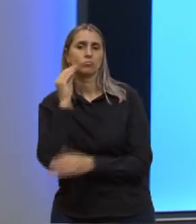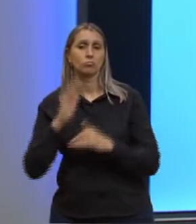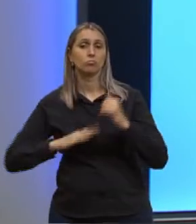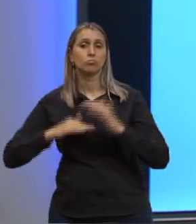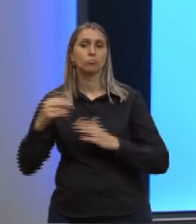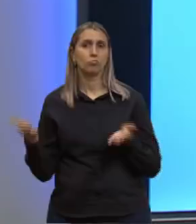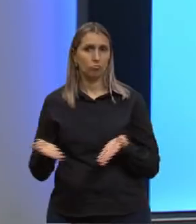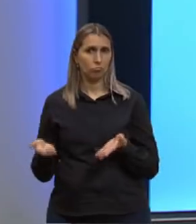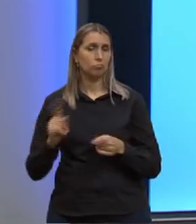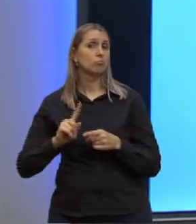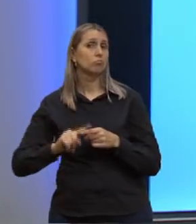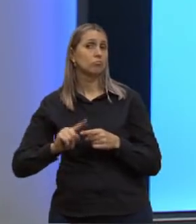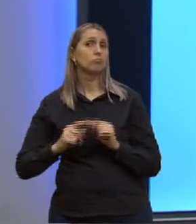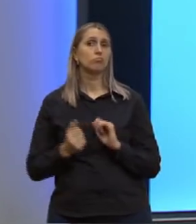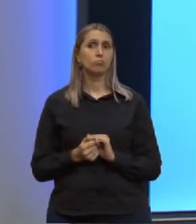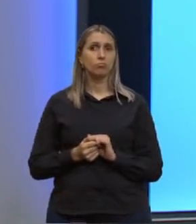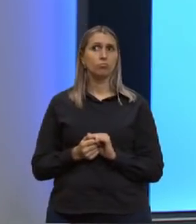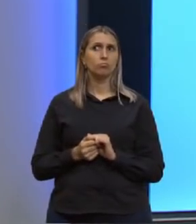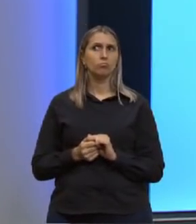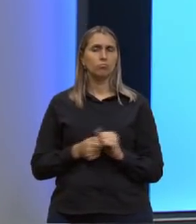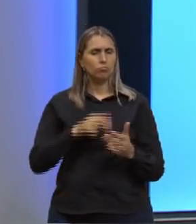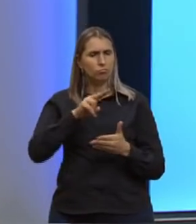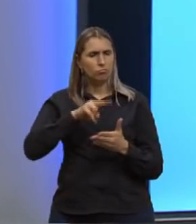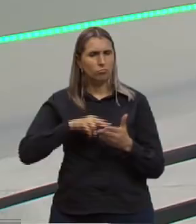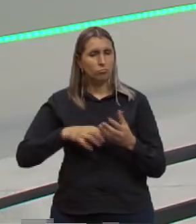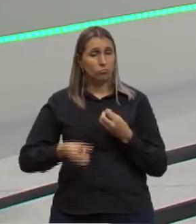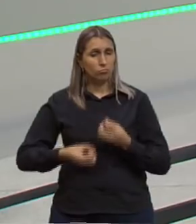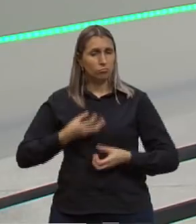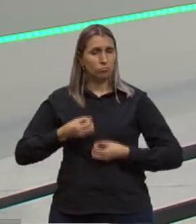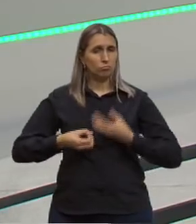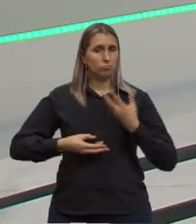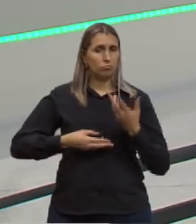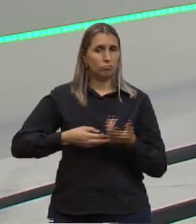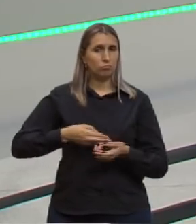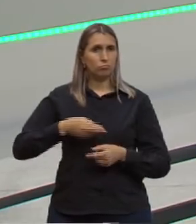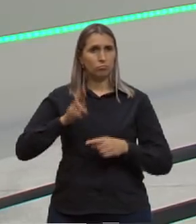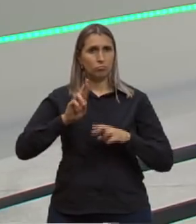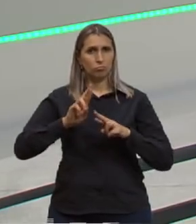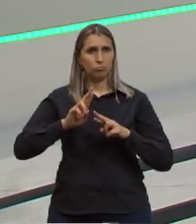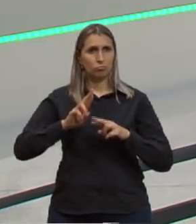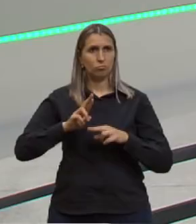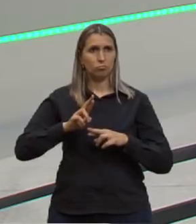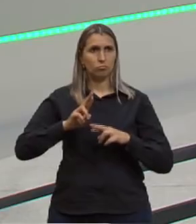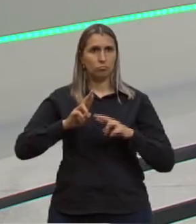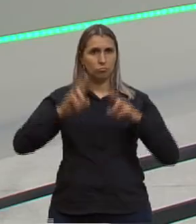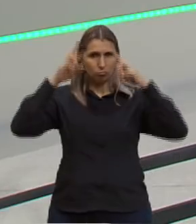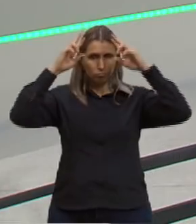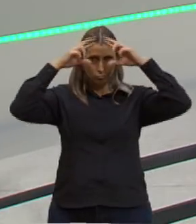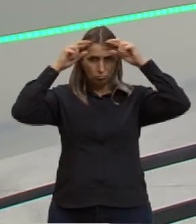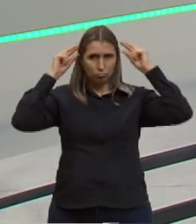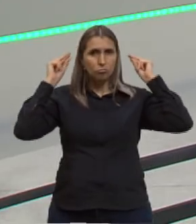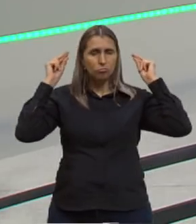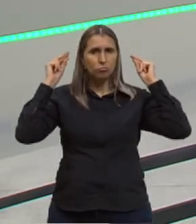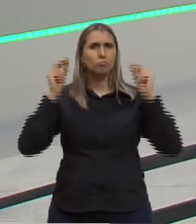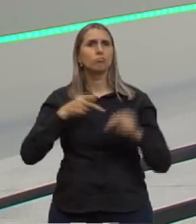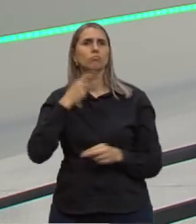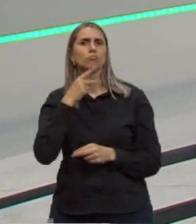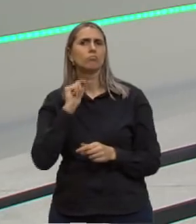Por quê? Ele leu num poema grego que os gregos estavam dizendo assim, ah,